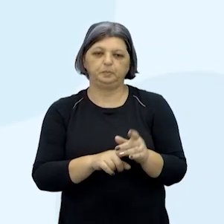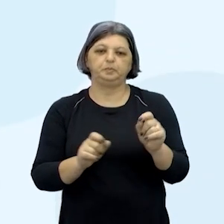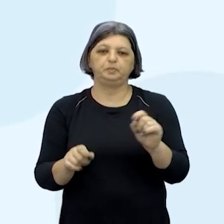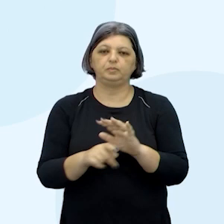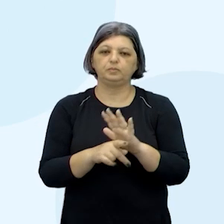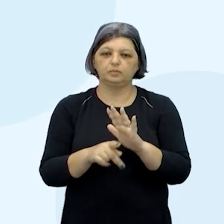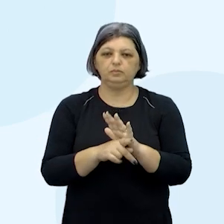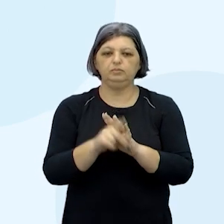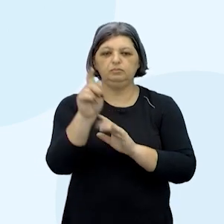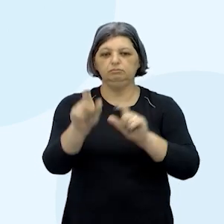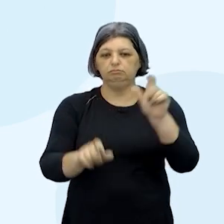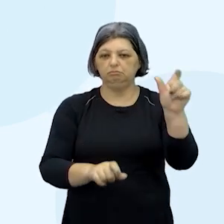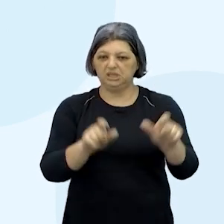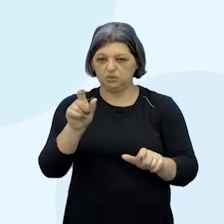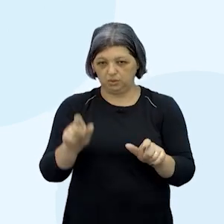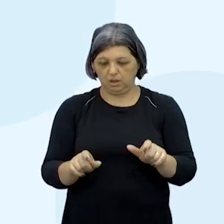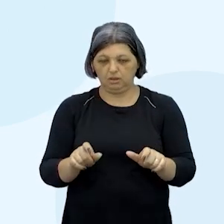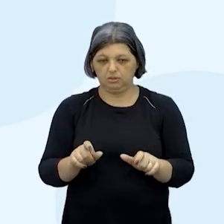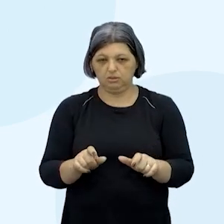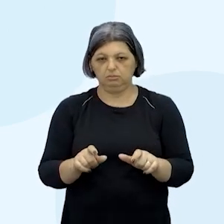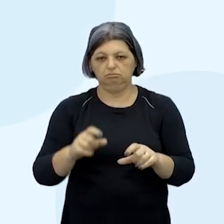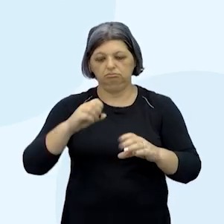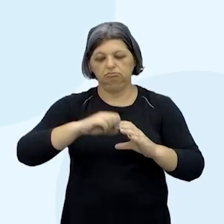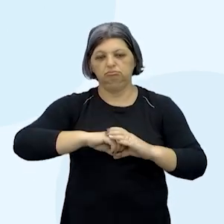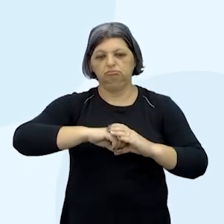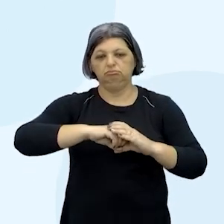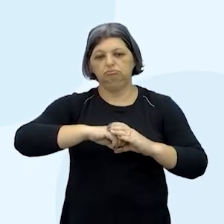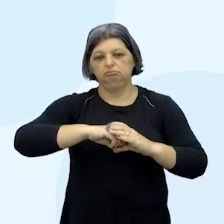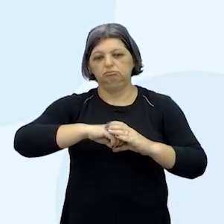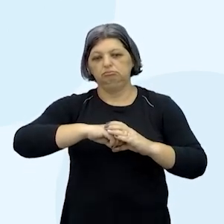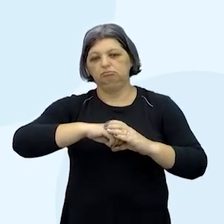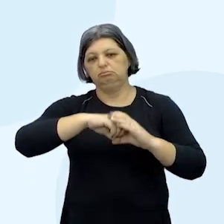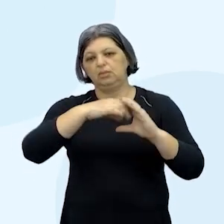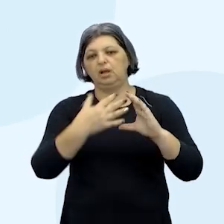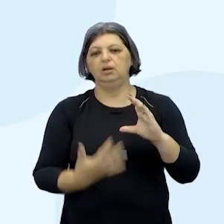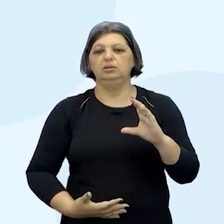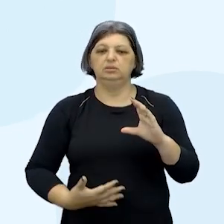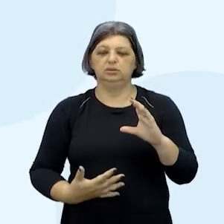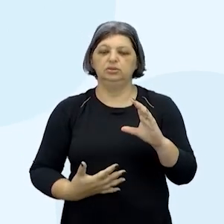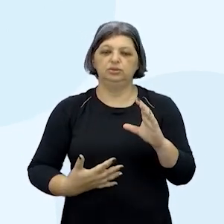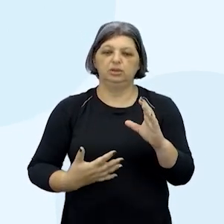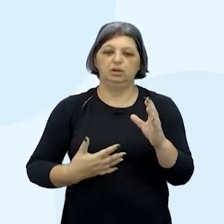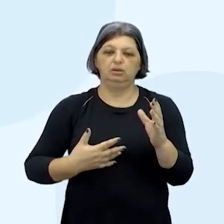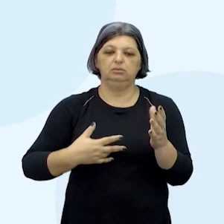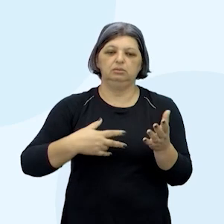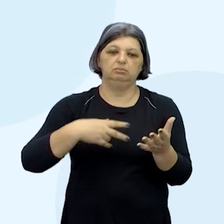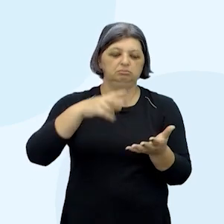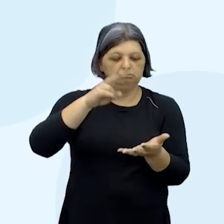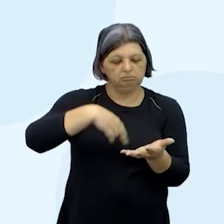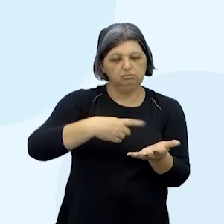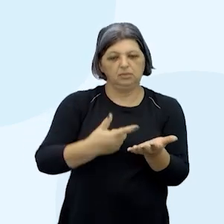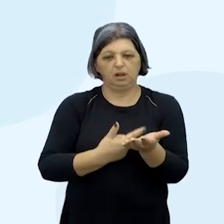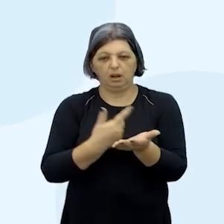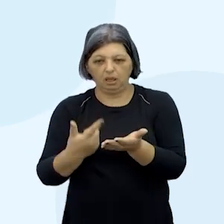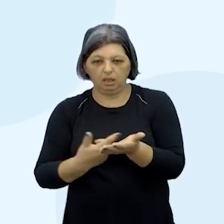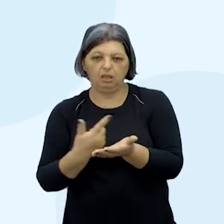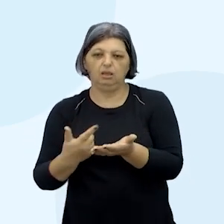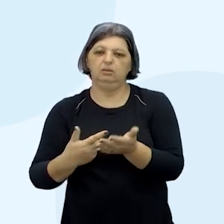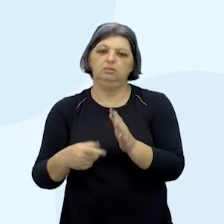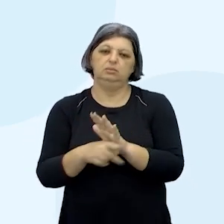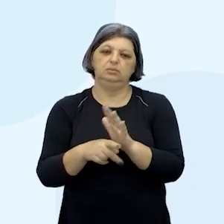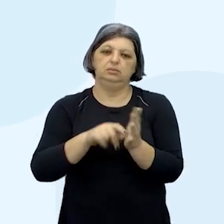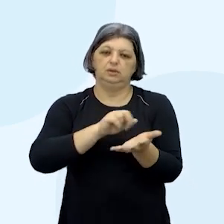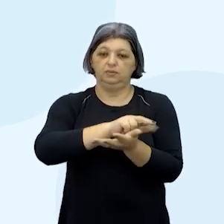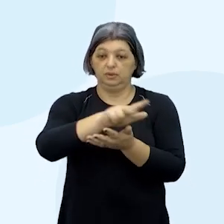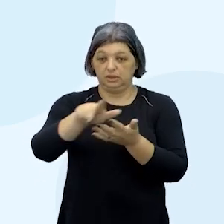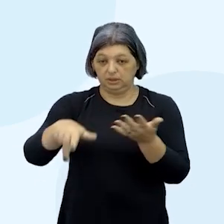personagens que a gente vai escolher características dos seus livros preferidos em resenhas resumos análises literárias por isso que eu trouxe